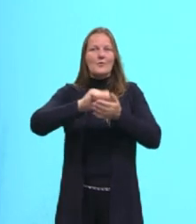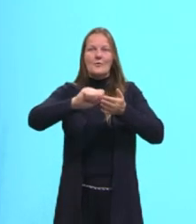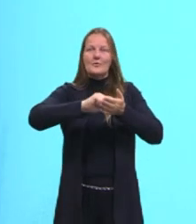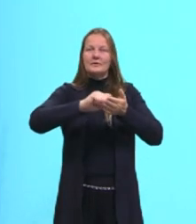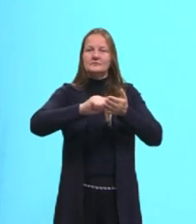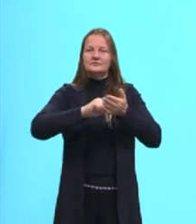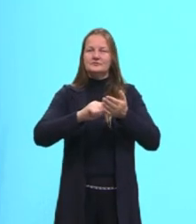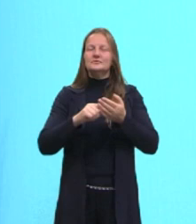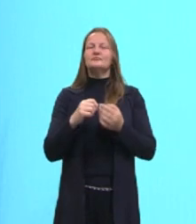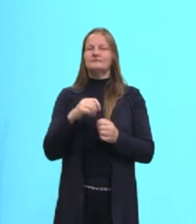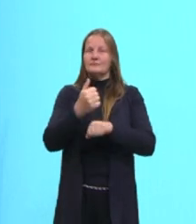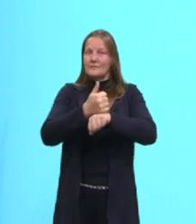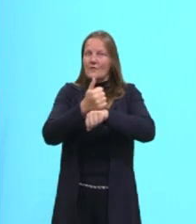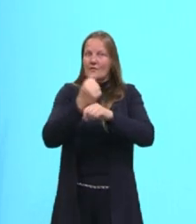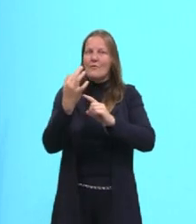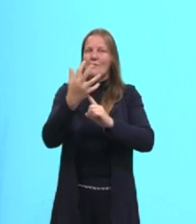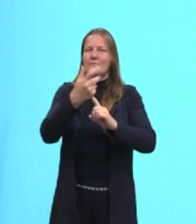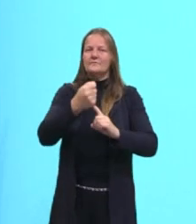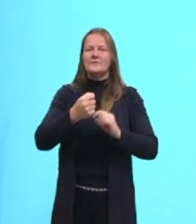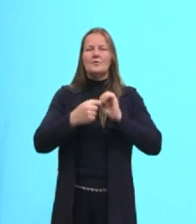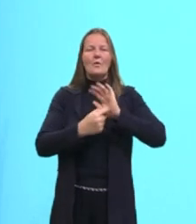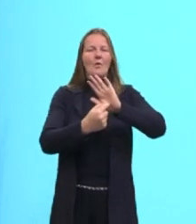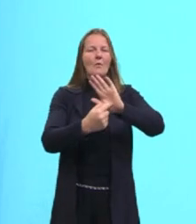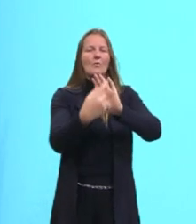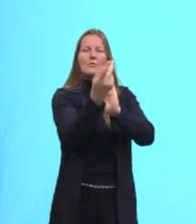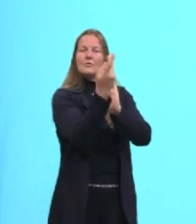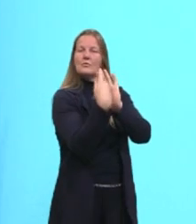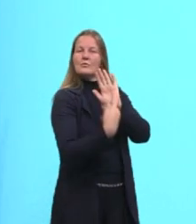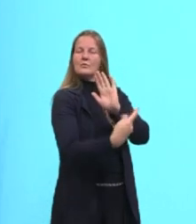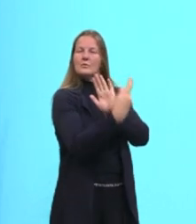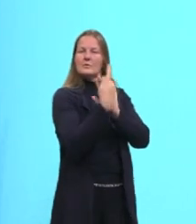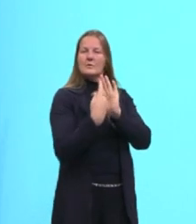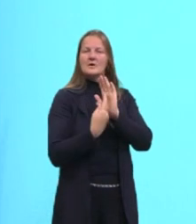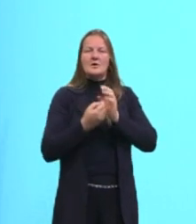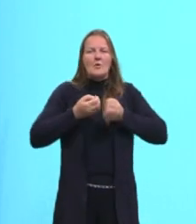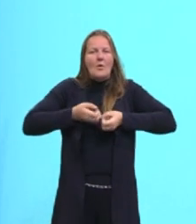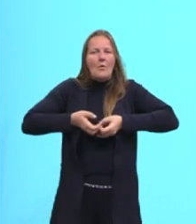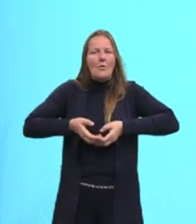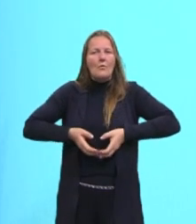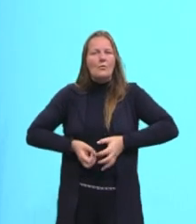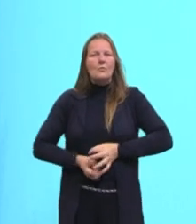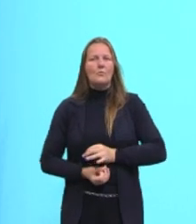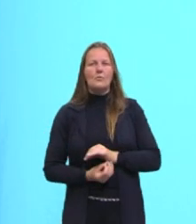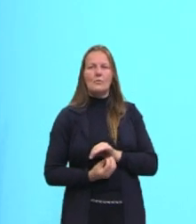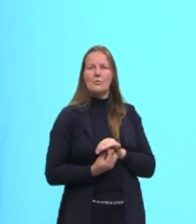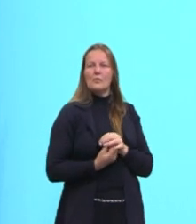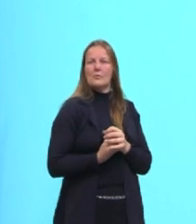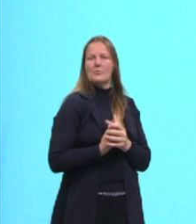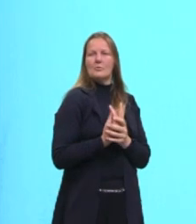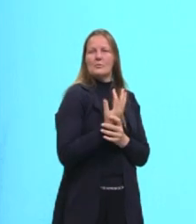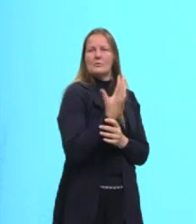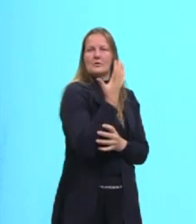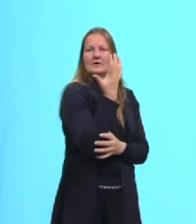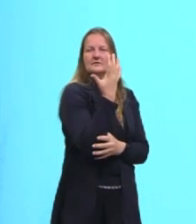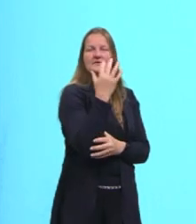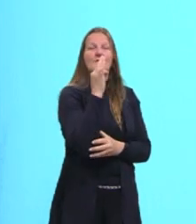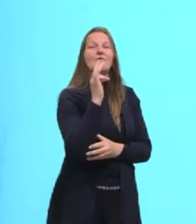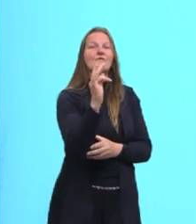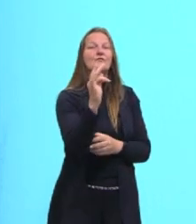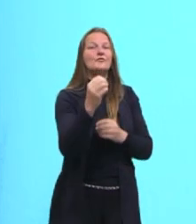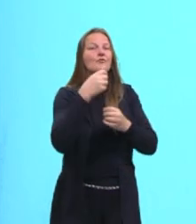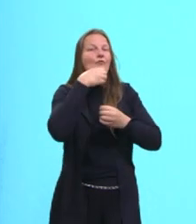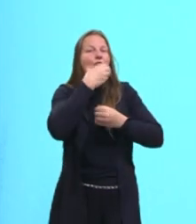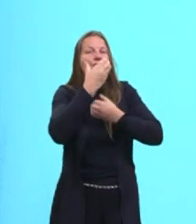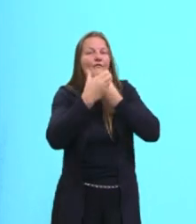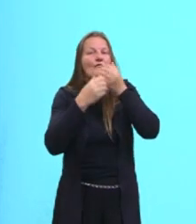veio justamente ilustrar essa ideia de algo que nasce trazendo frutos, que vem